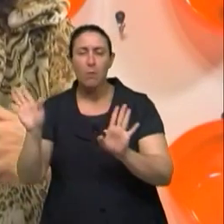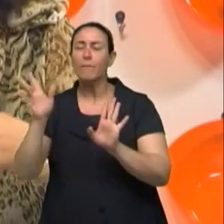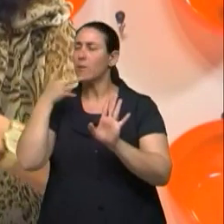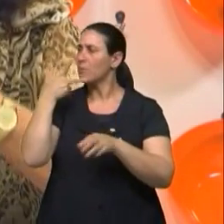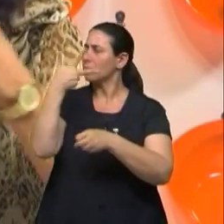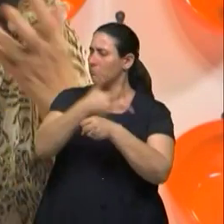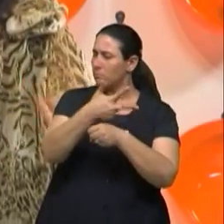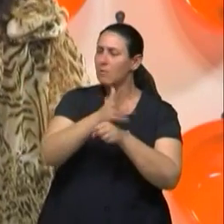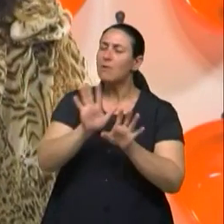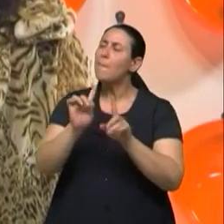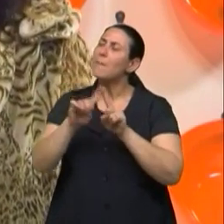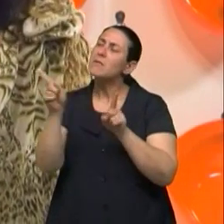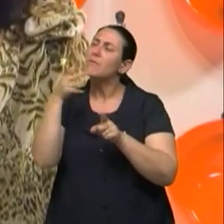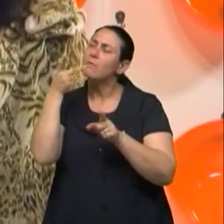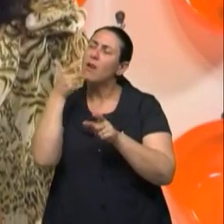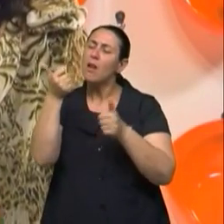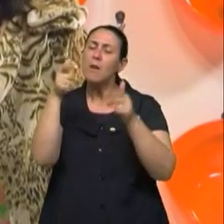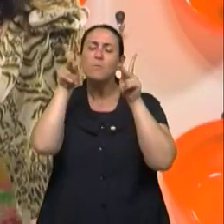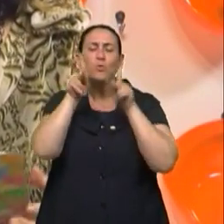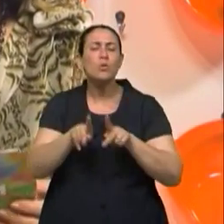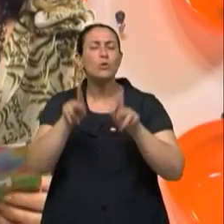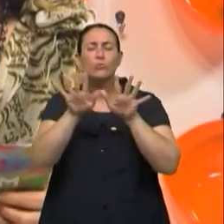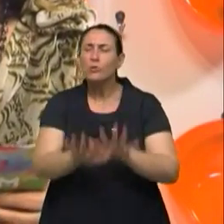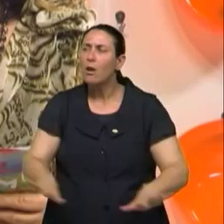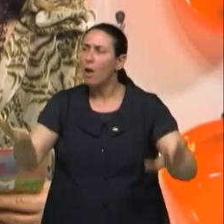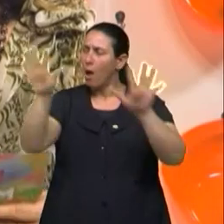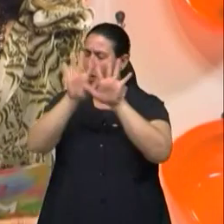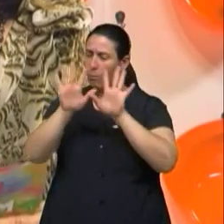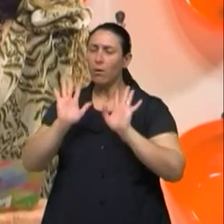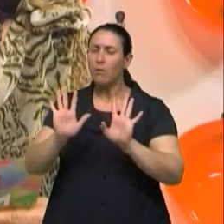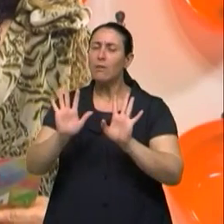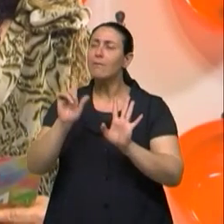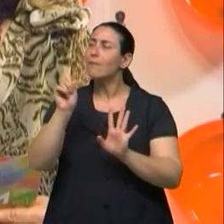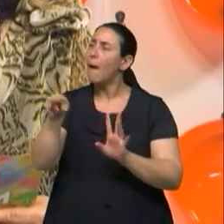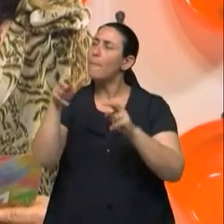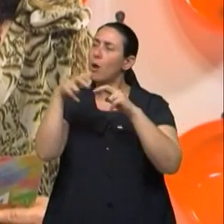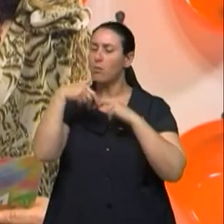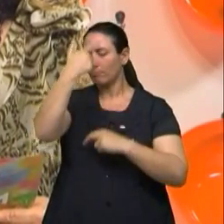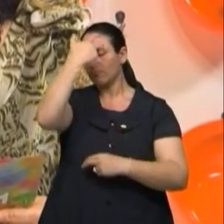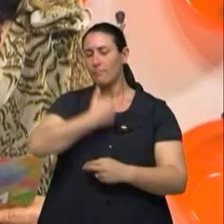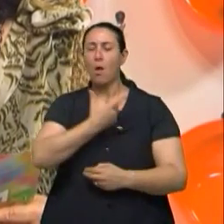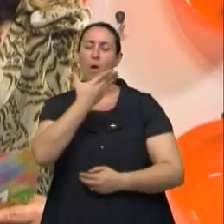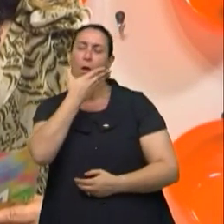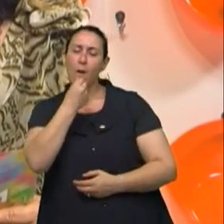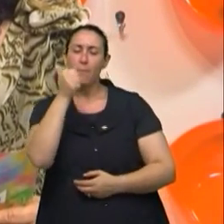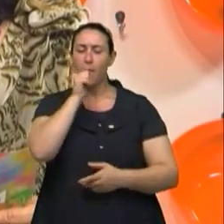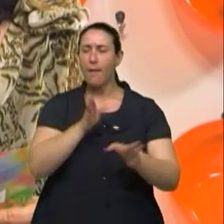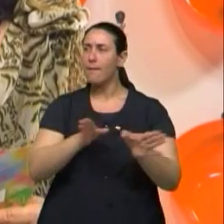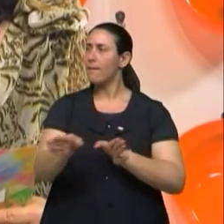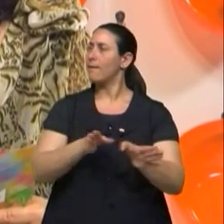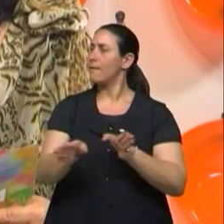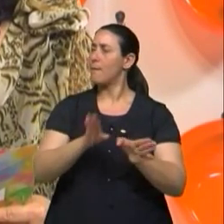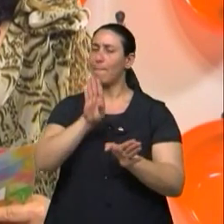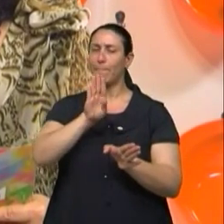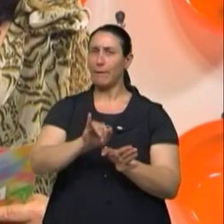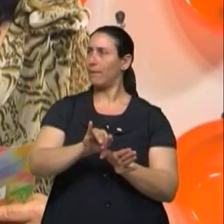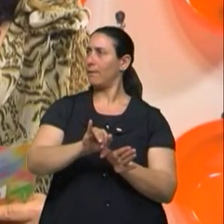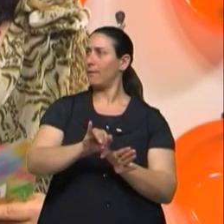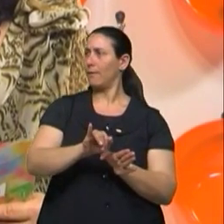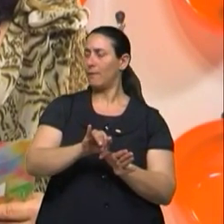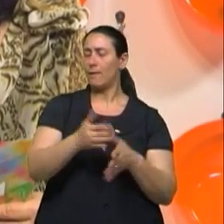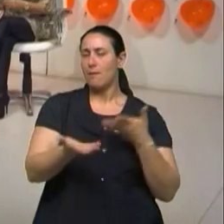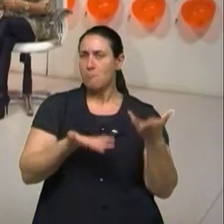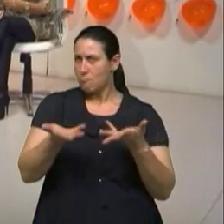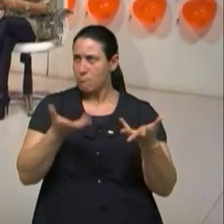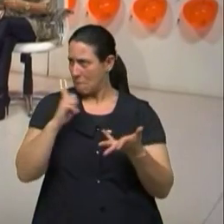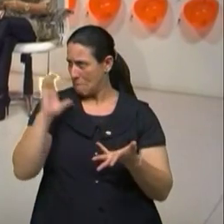falamos, mas vamos falar da população em geral, a questão da bissexualidade, posso dizer isso, doutor? Também influencia? É, na